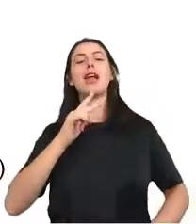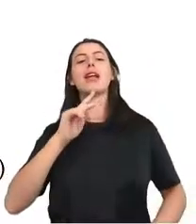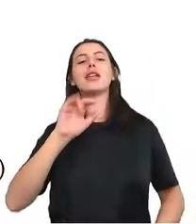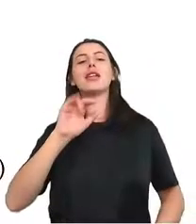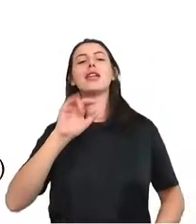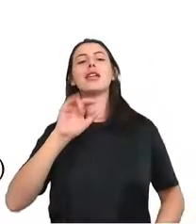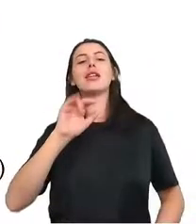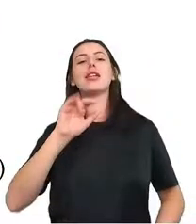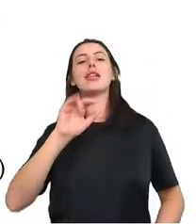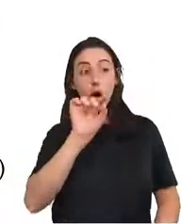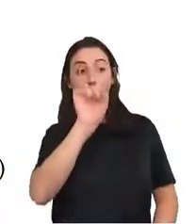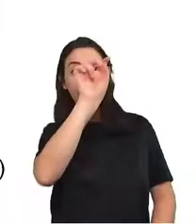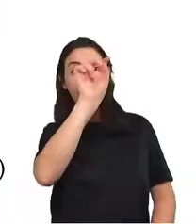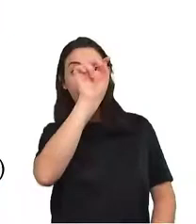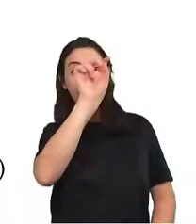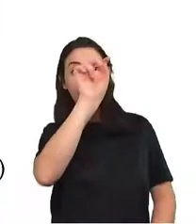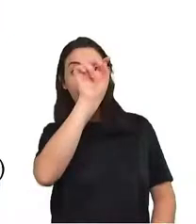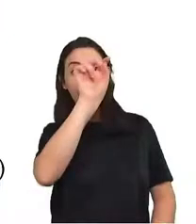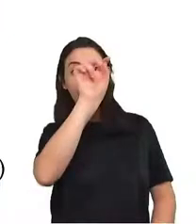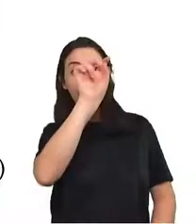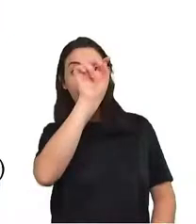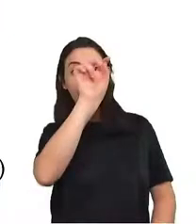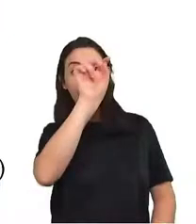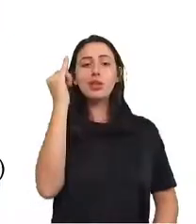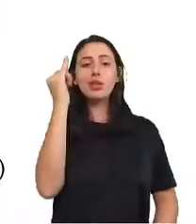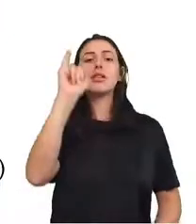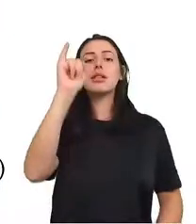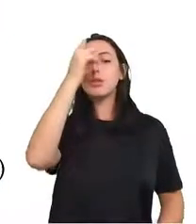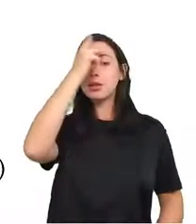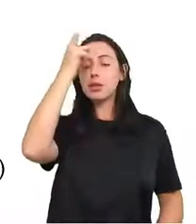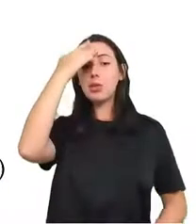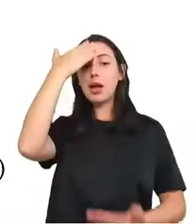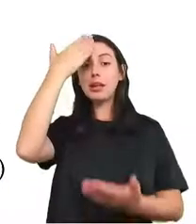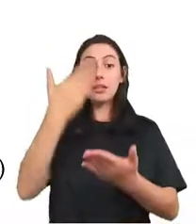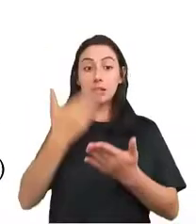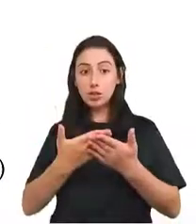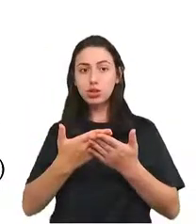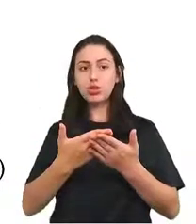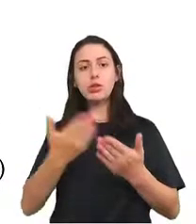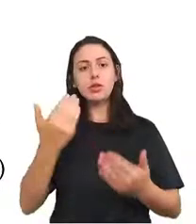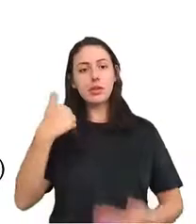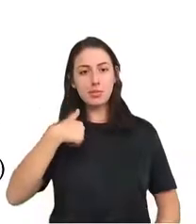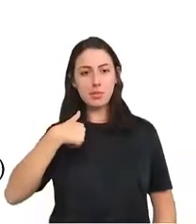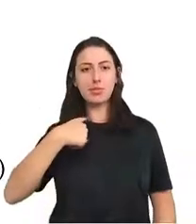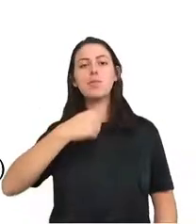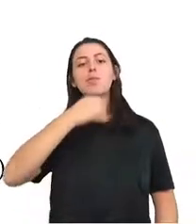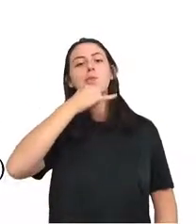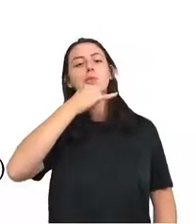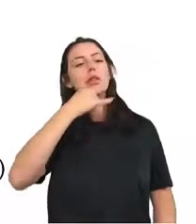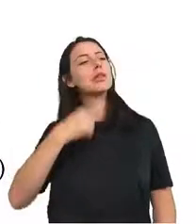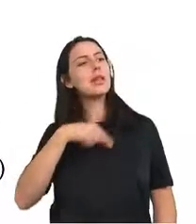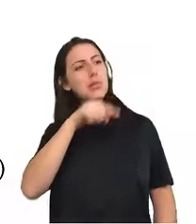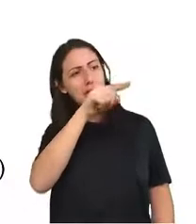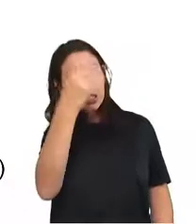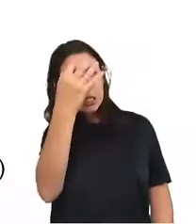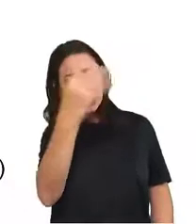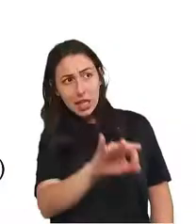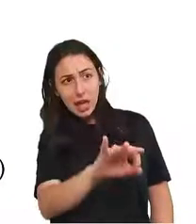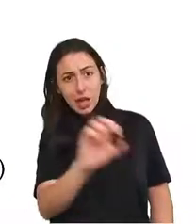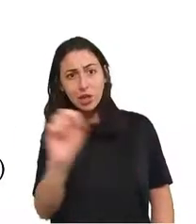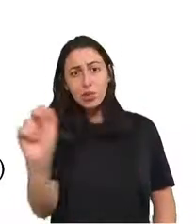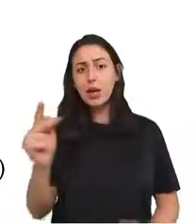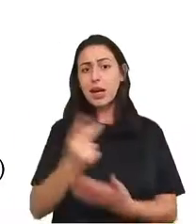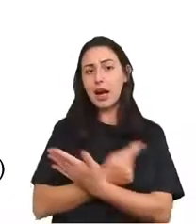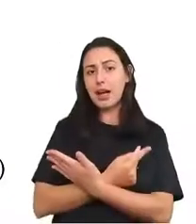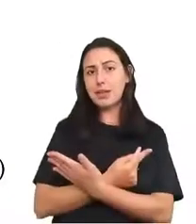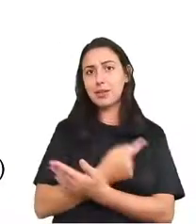o efeito é X, eu perguntaria, mas com que certeza? Ou eu descartaria? Porque